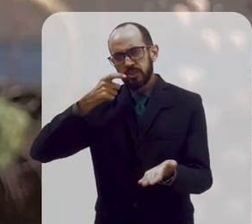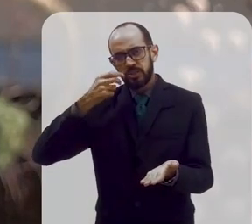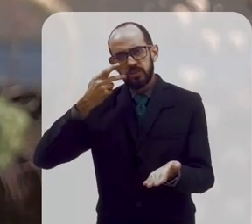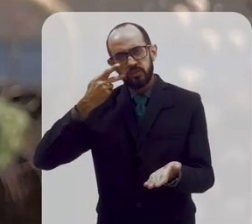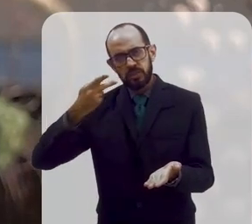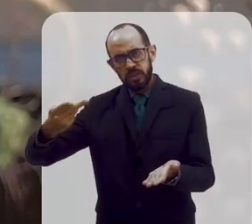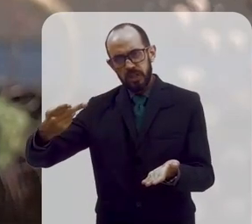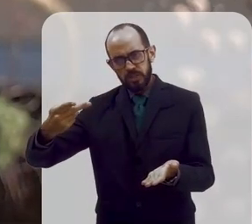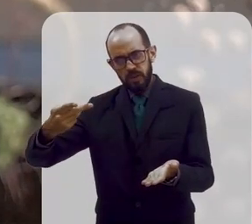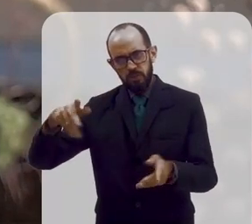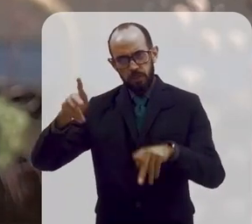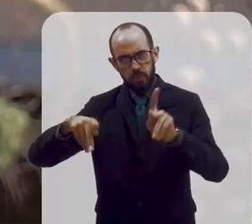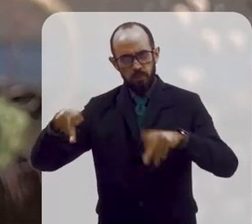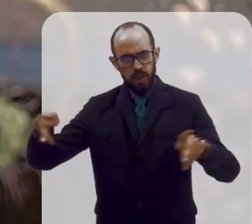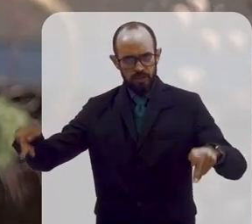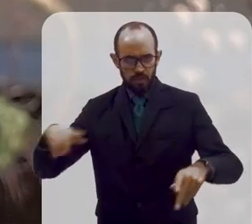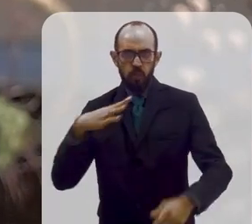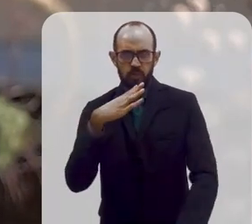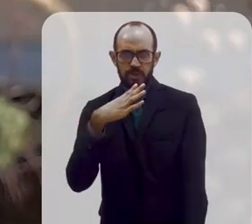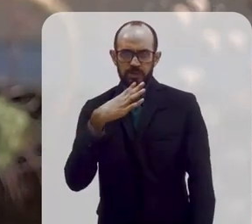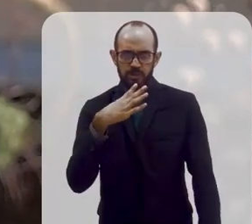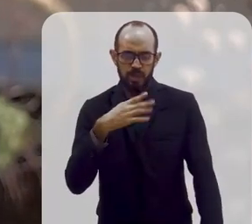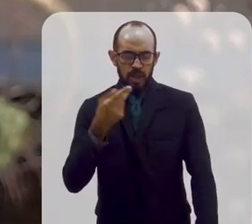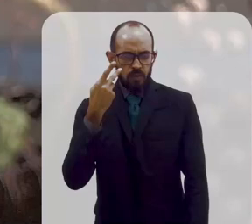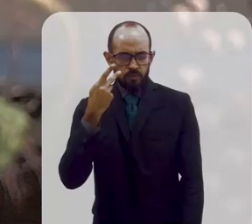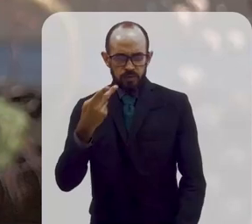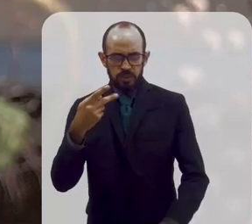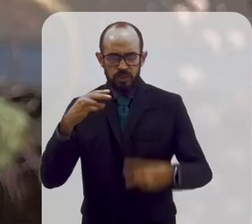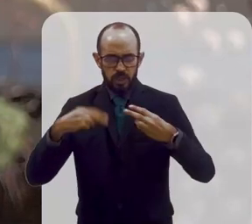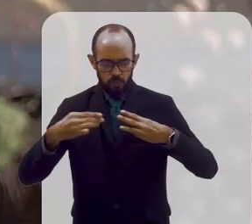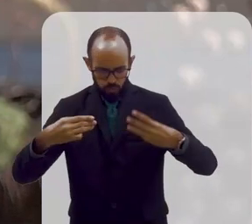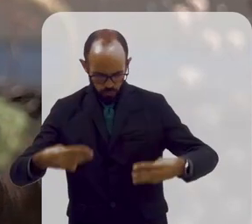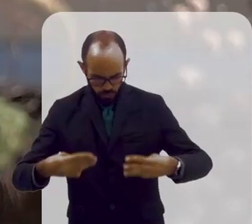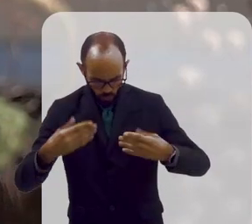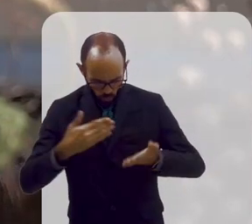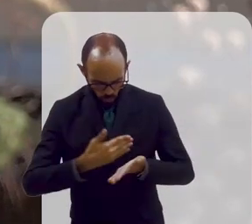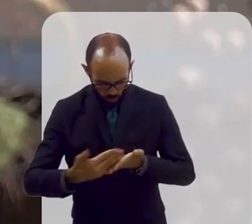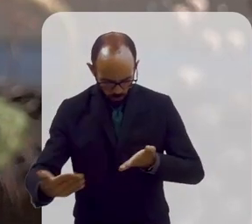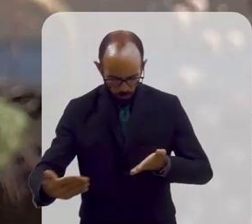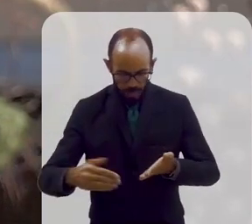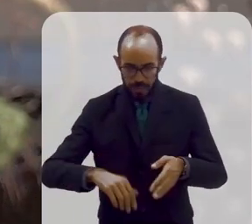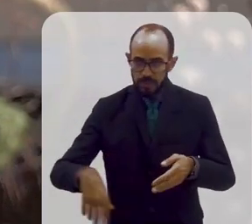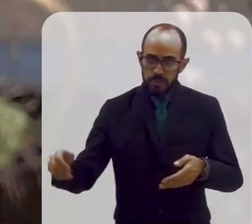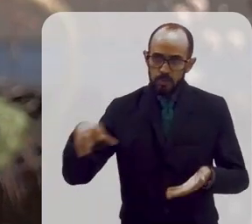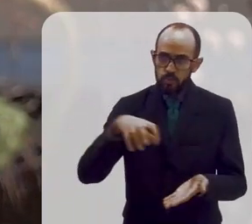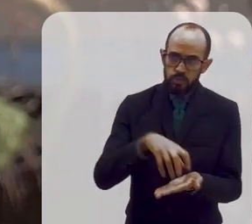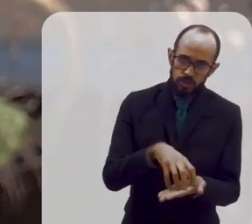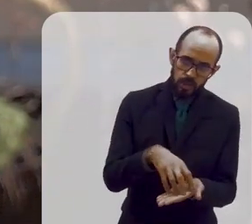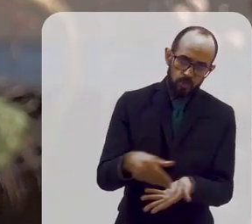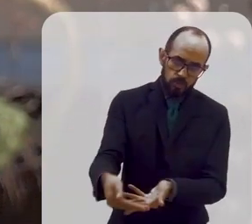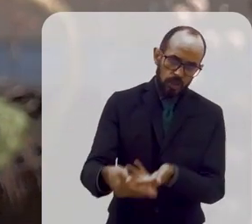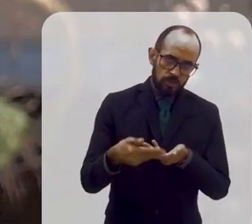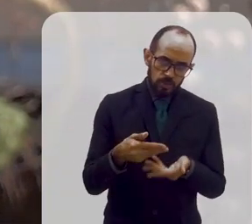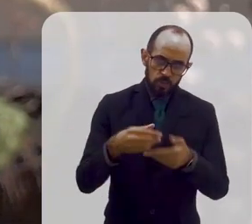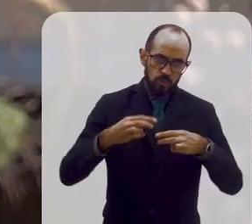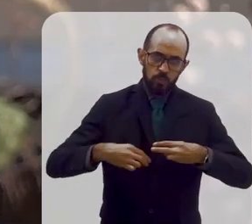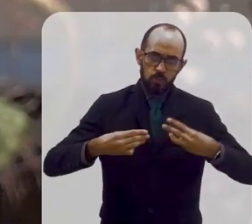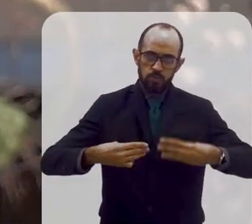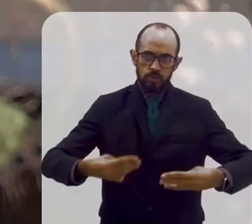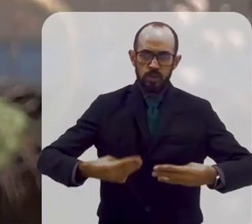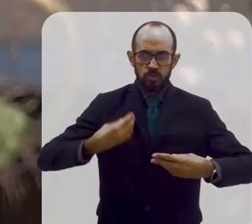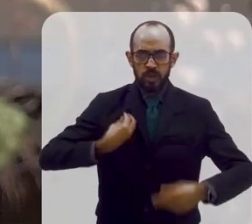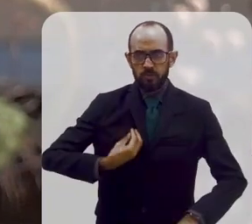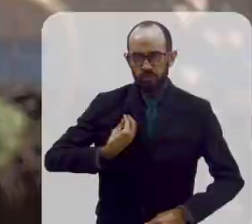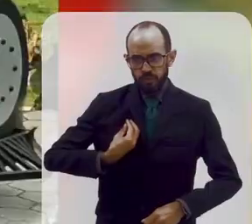que o público pode conhecer. A visita ao museu, ela começa no campus, no centro de recepção do Museu da Vida, que é a